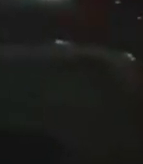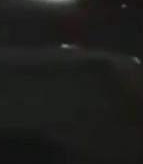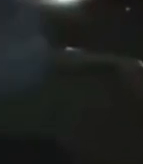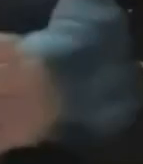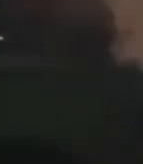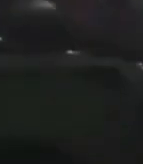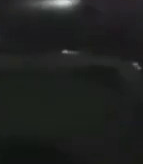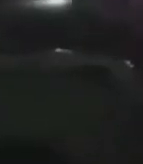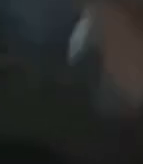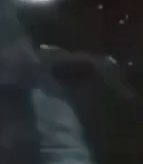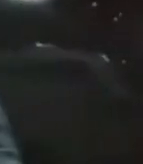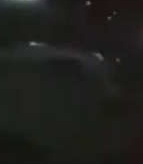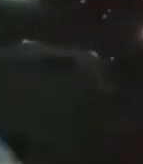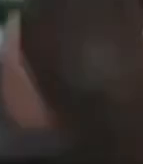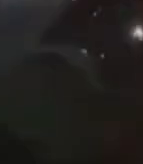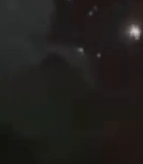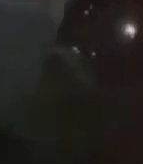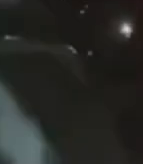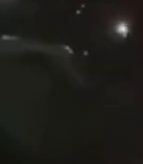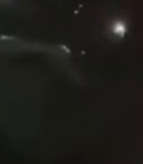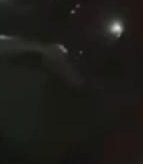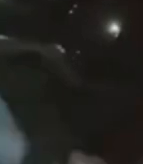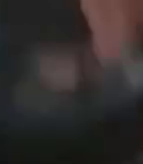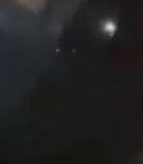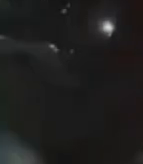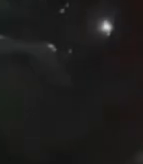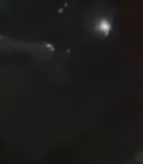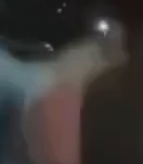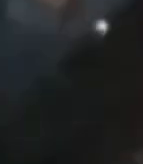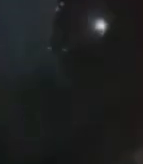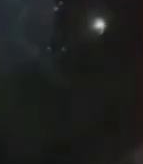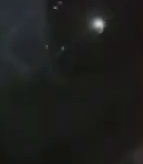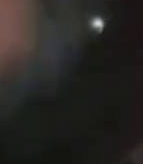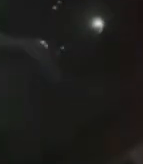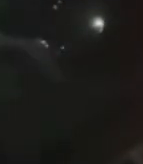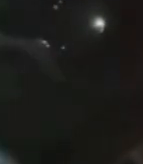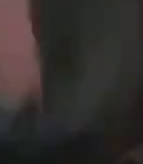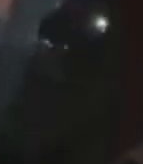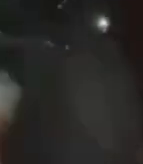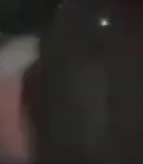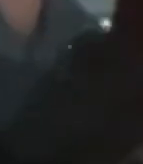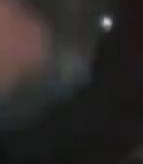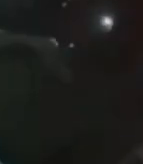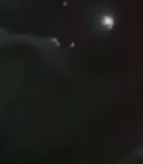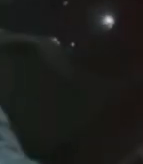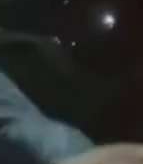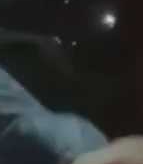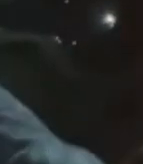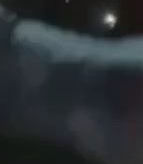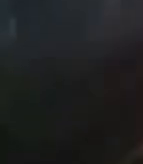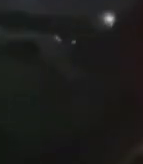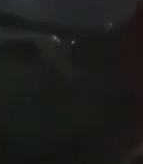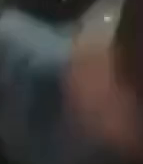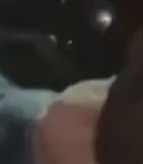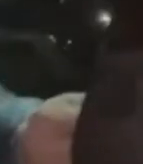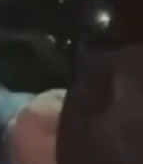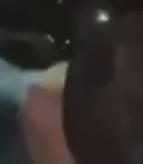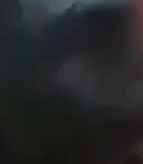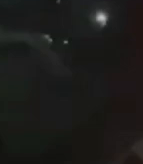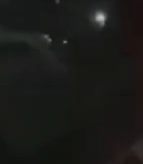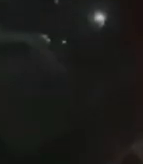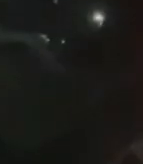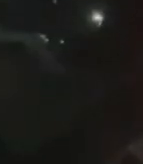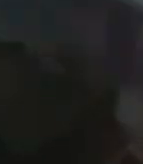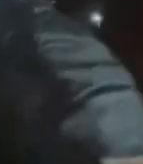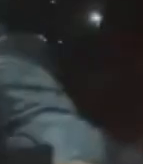Itajaí, a criminalidade é muito alta. Barra Velha, Pissarras, Penha e Navegantes estão se sentindo sufocadas